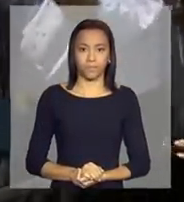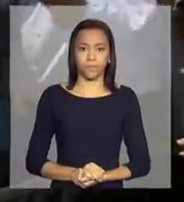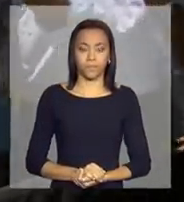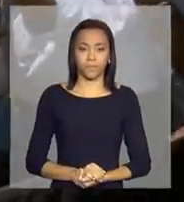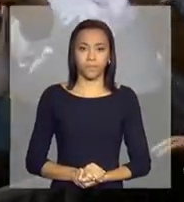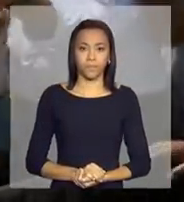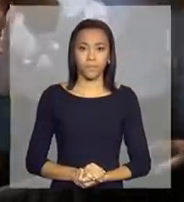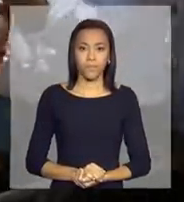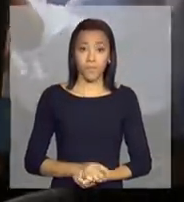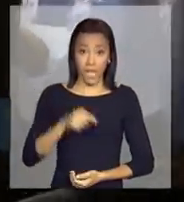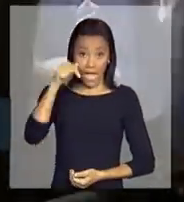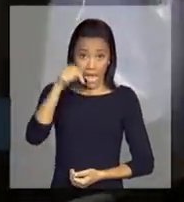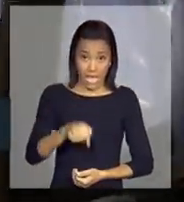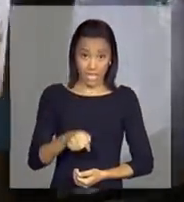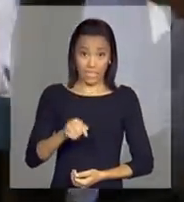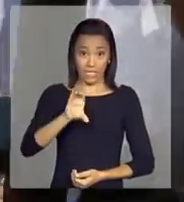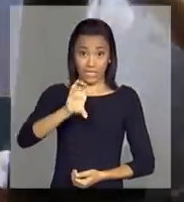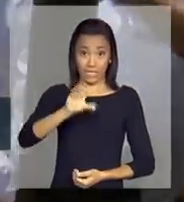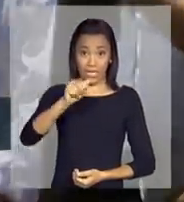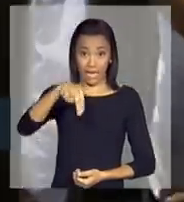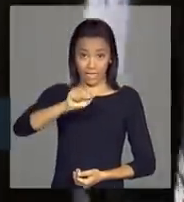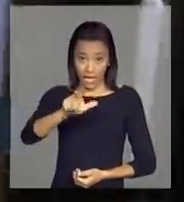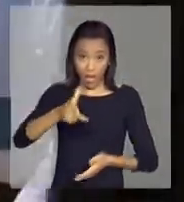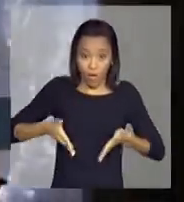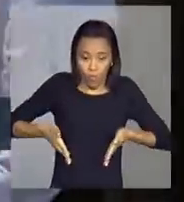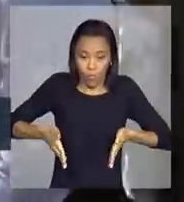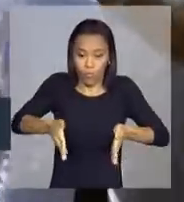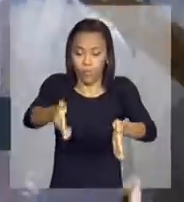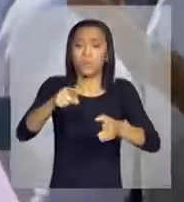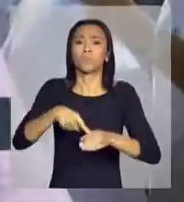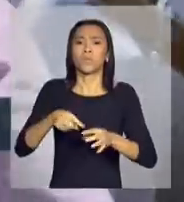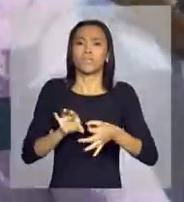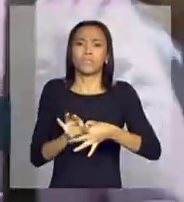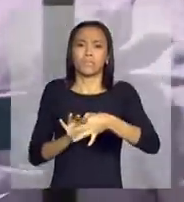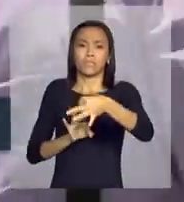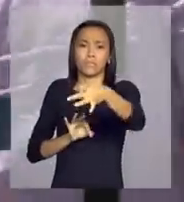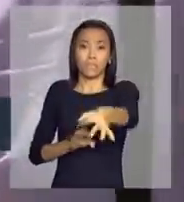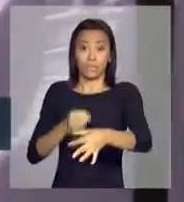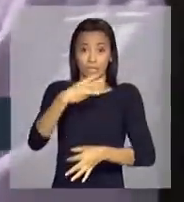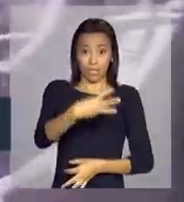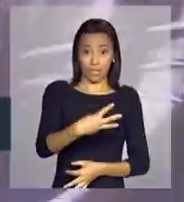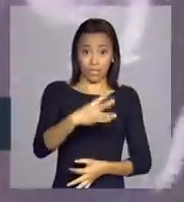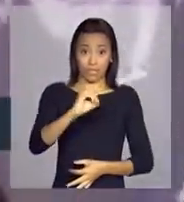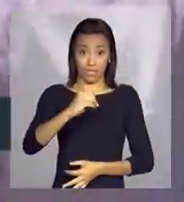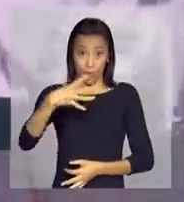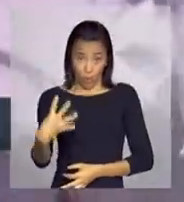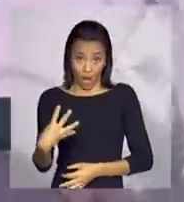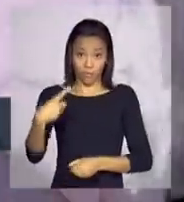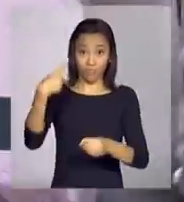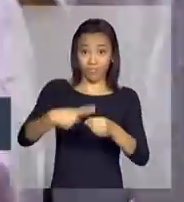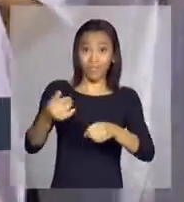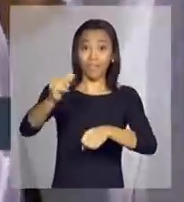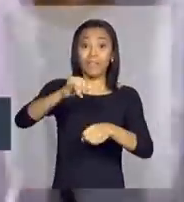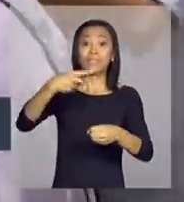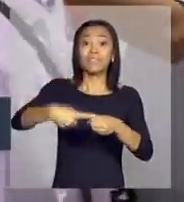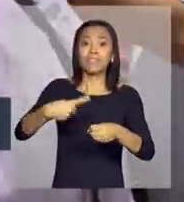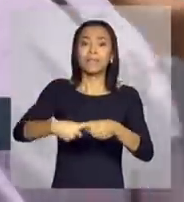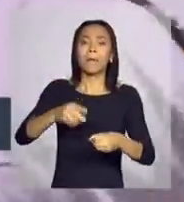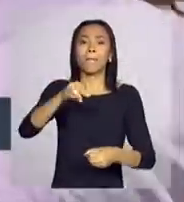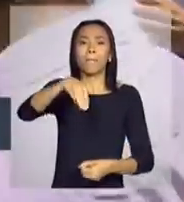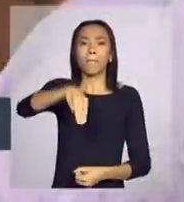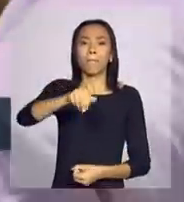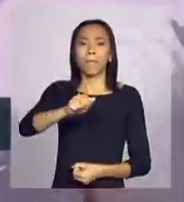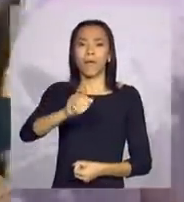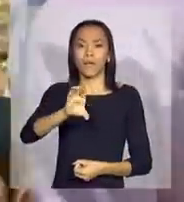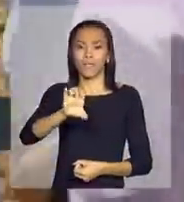O canal do sertão está localizado a 304 quilômetros de Maceió e está já com os